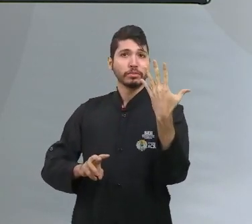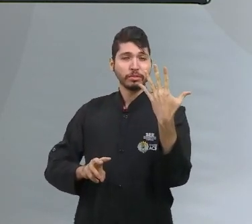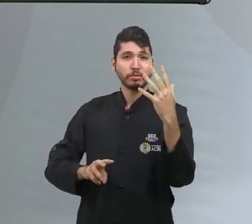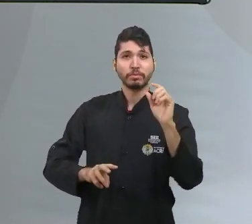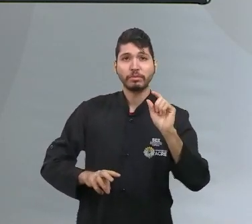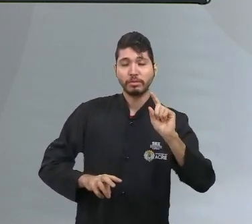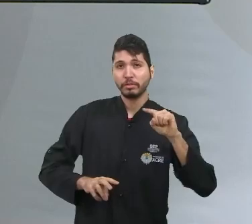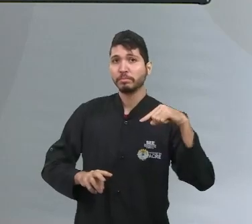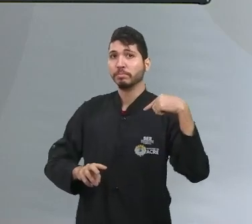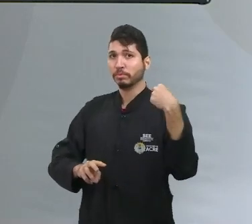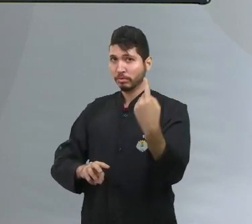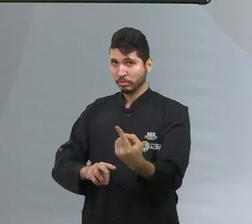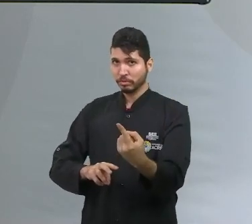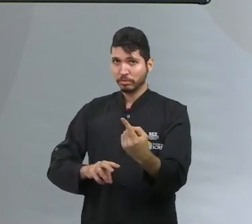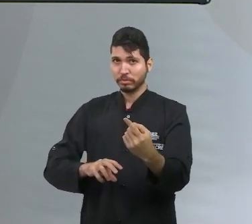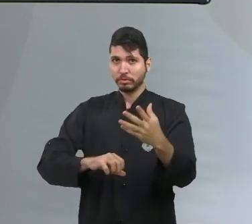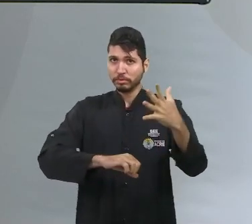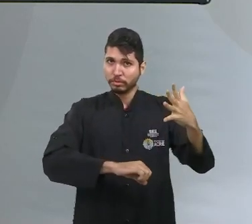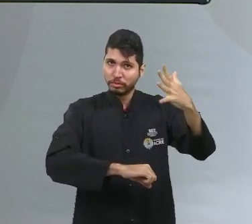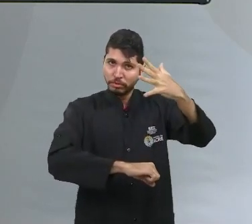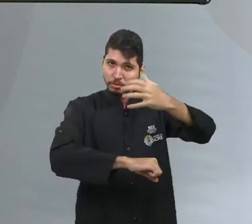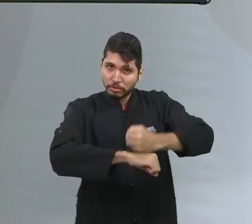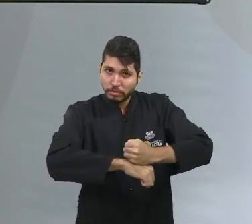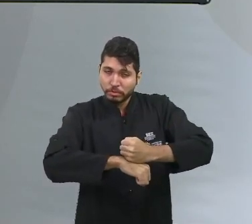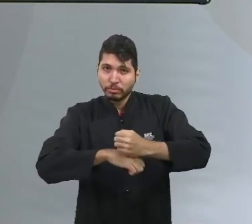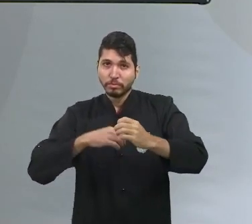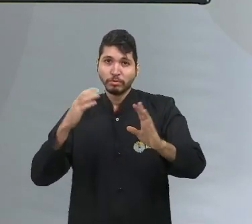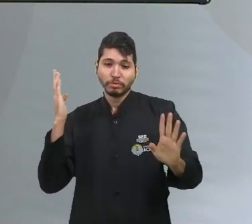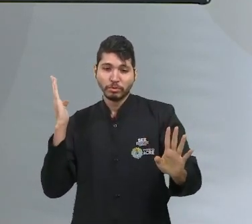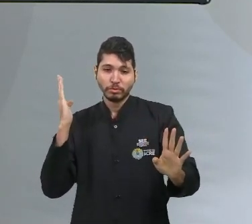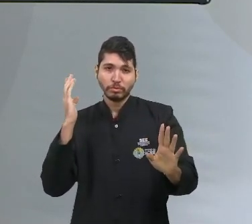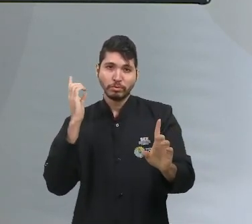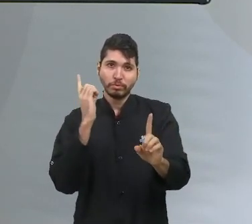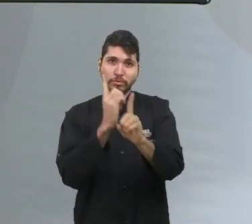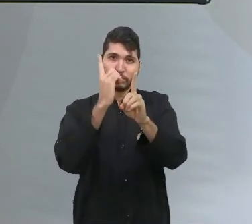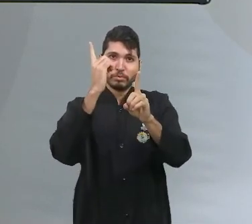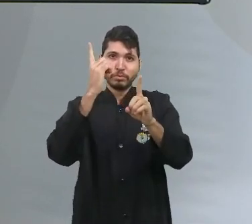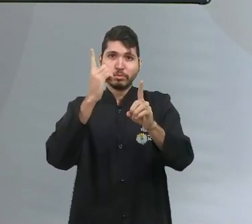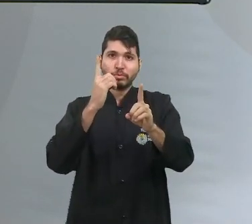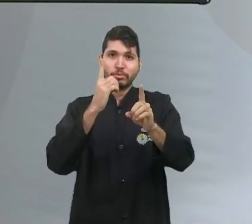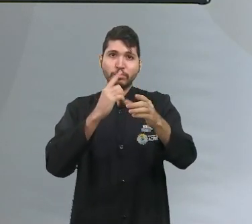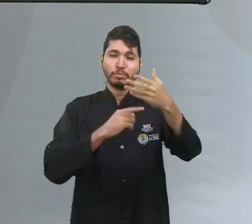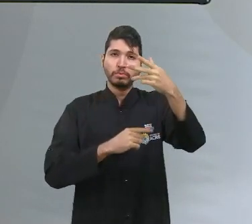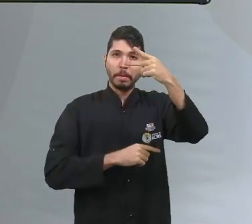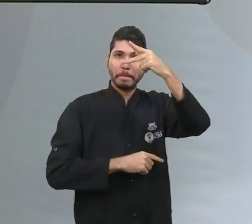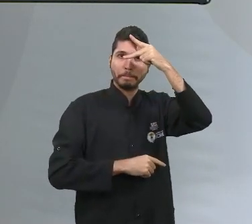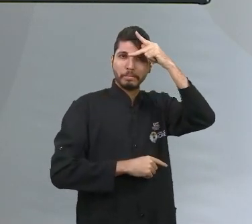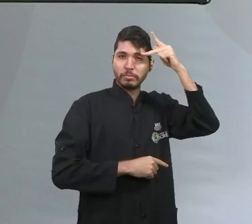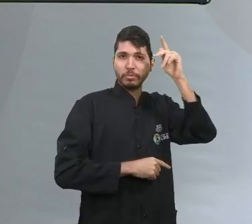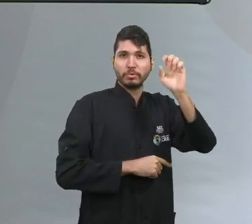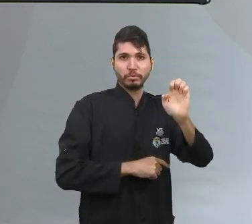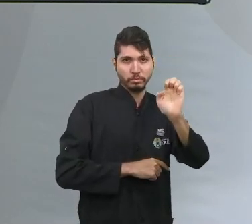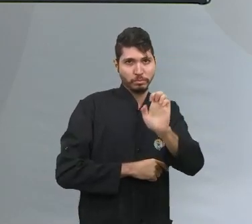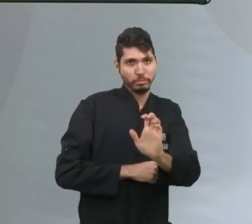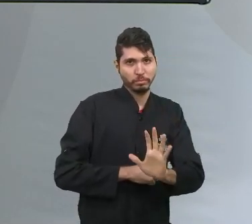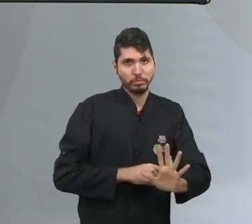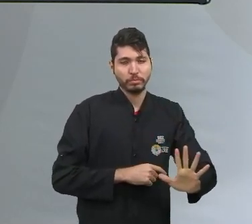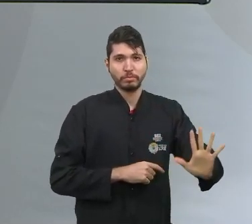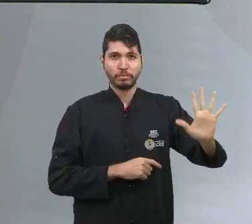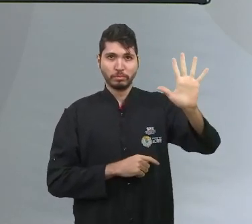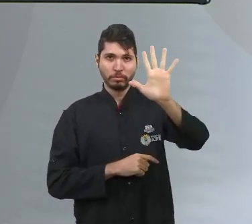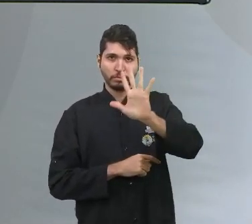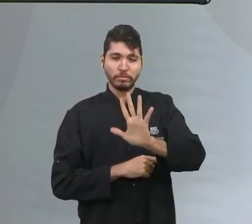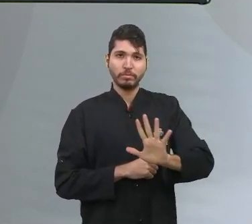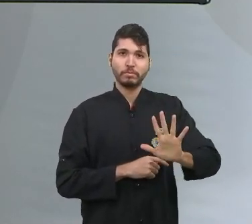colonização, através da descoberta do homem europeu. E, posteriormente a todo esse contexto,